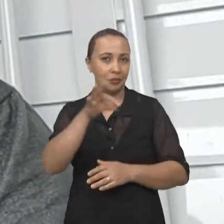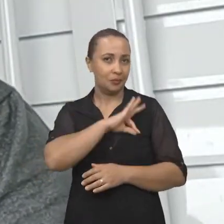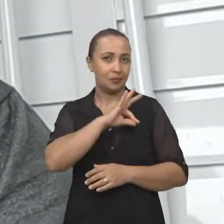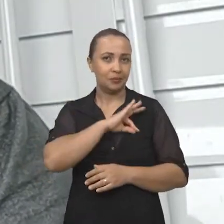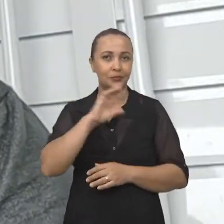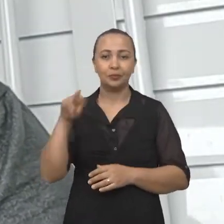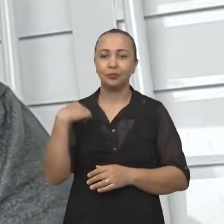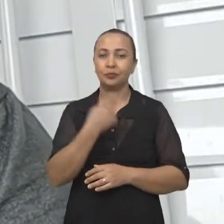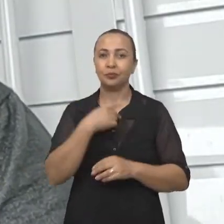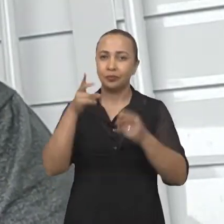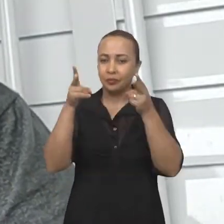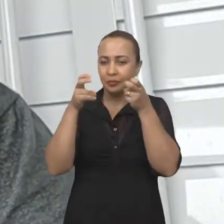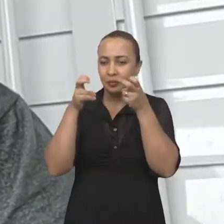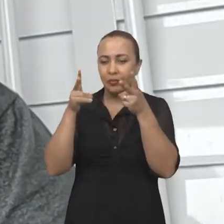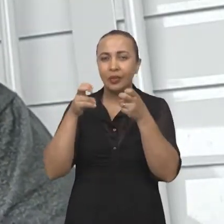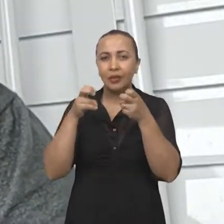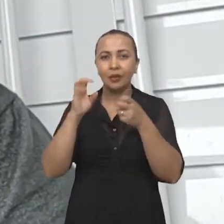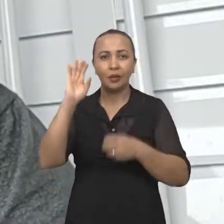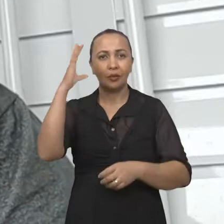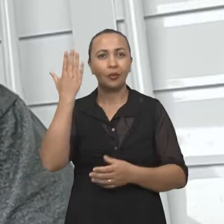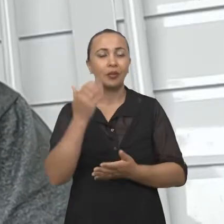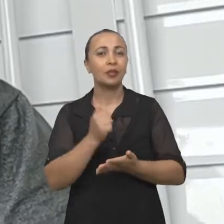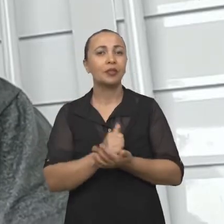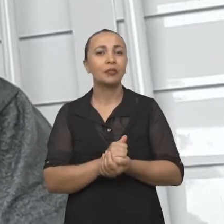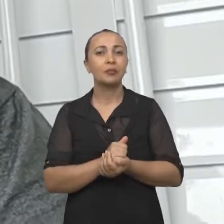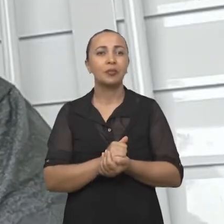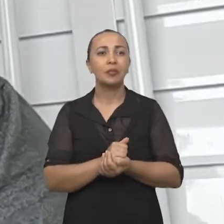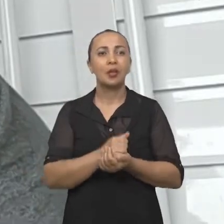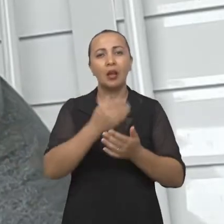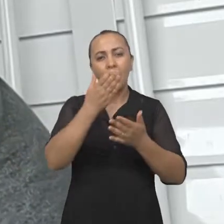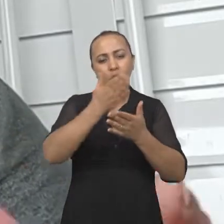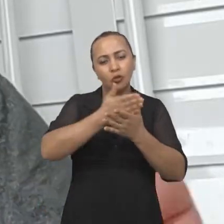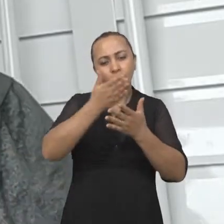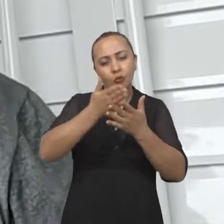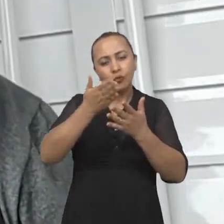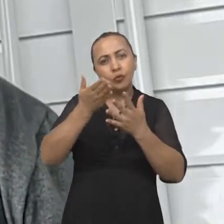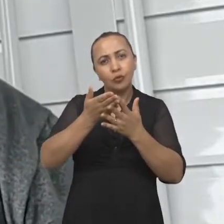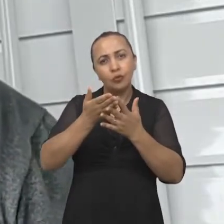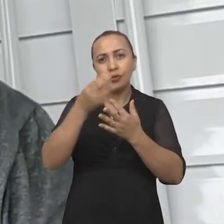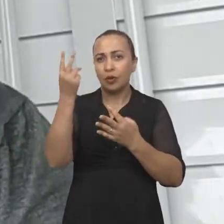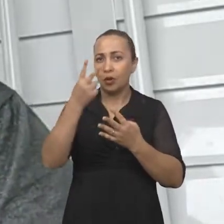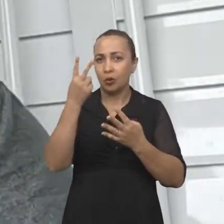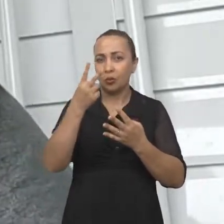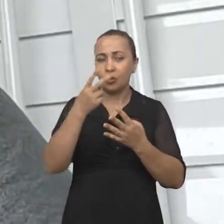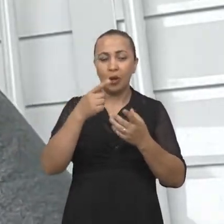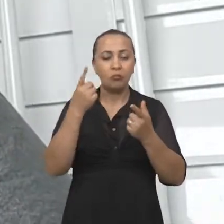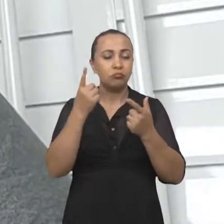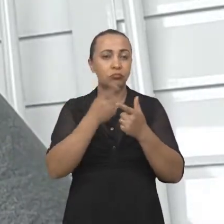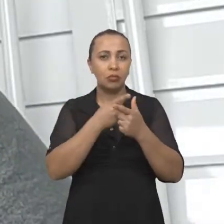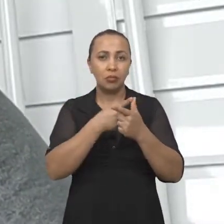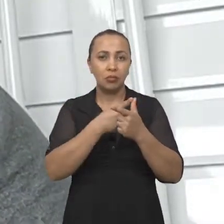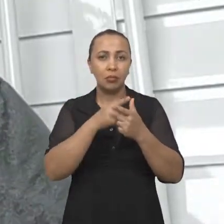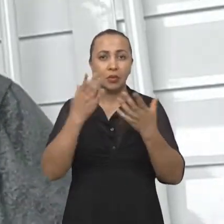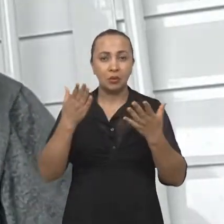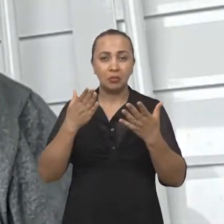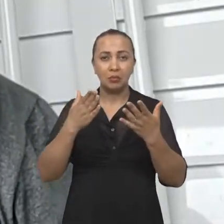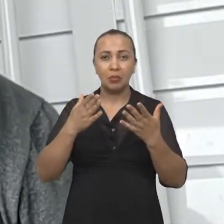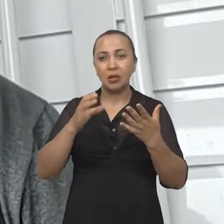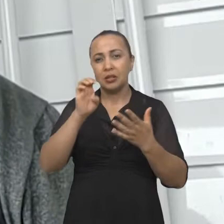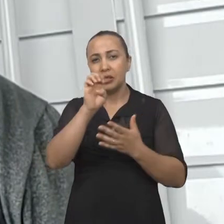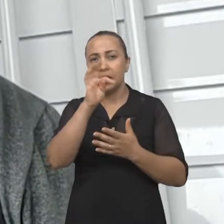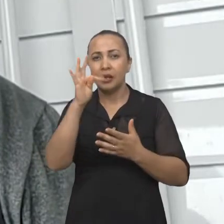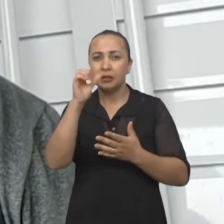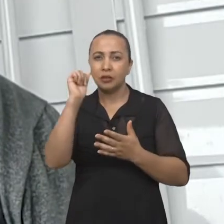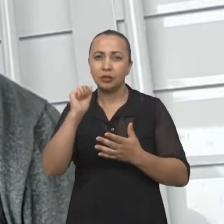nós percebemos que as ocorrências, elas são divididas em duas partes. Uma parte mais estratégica e uma